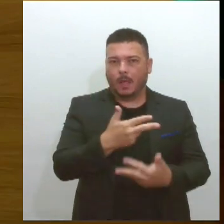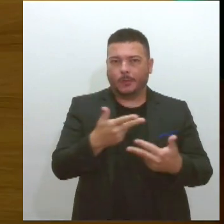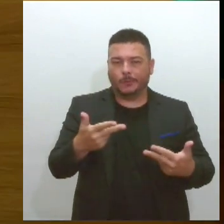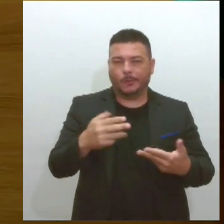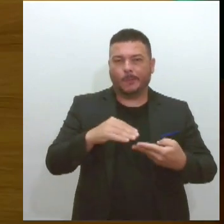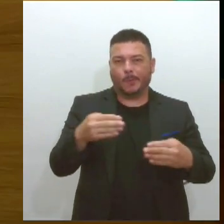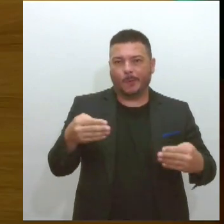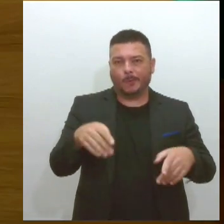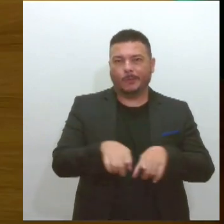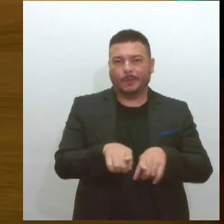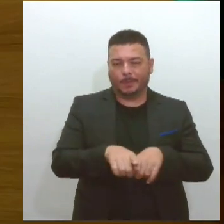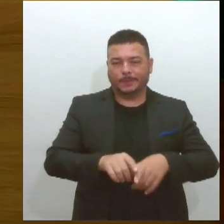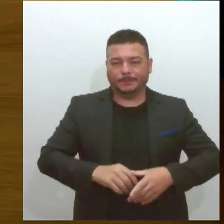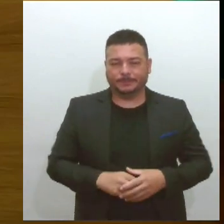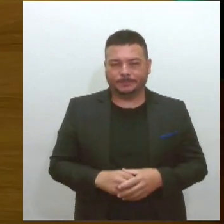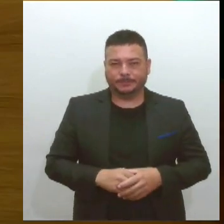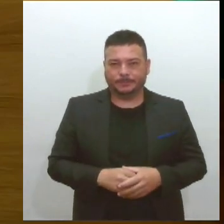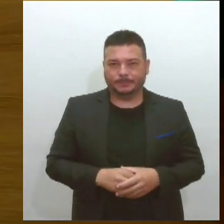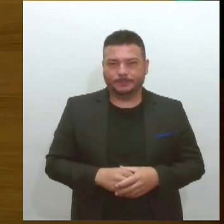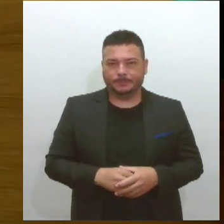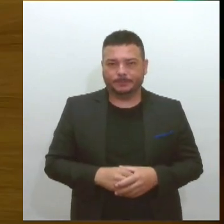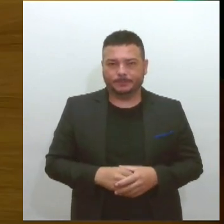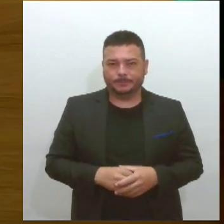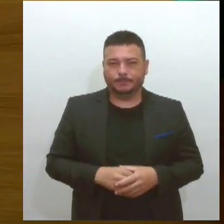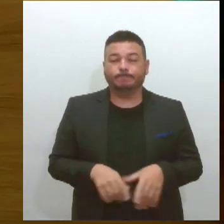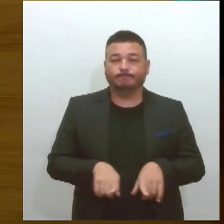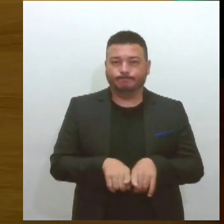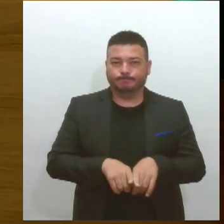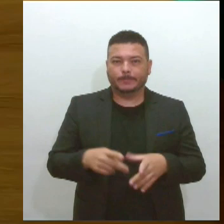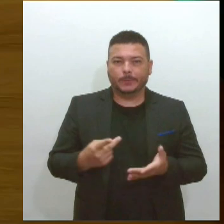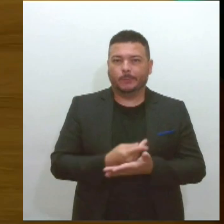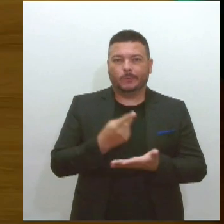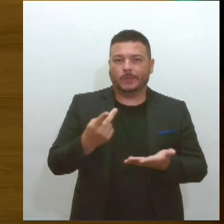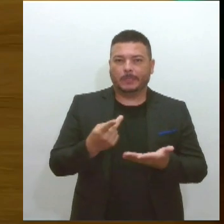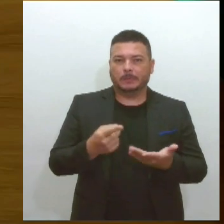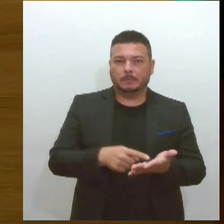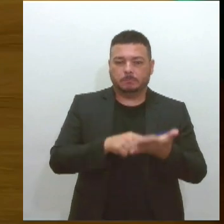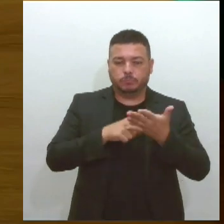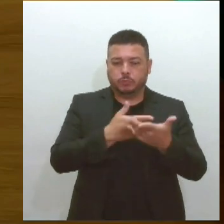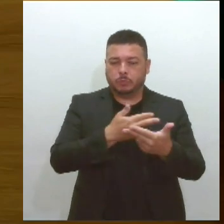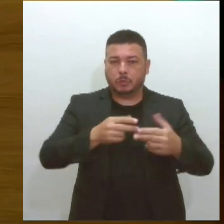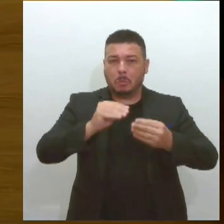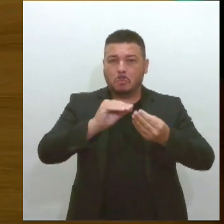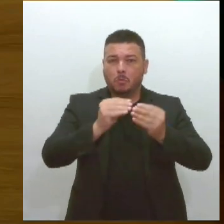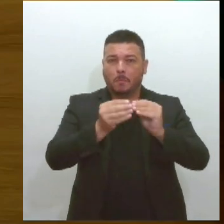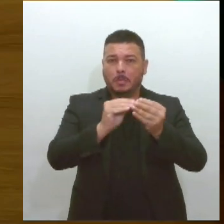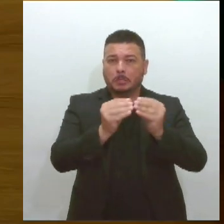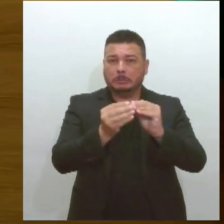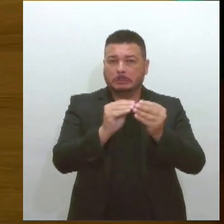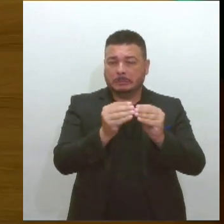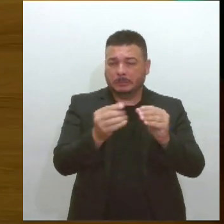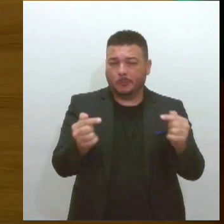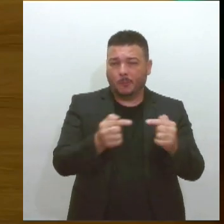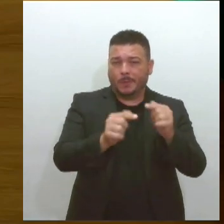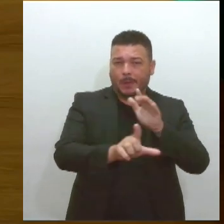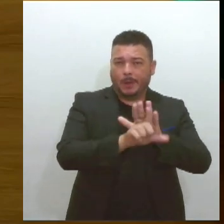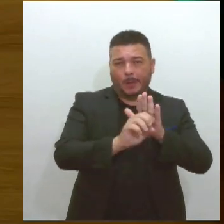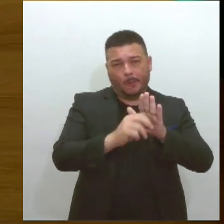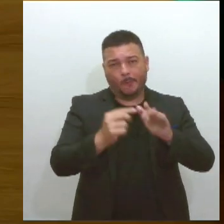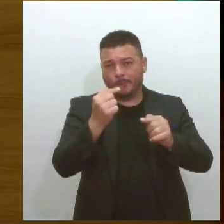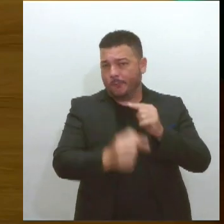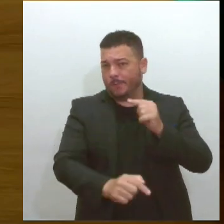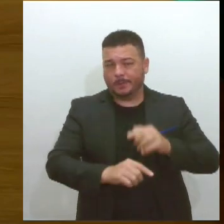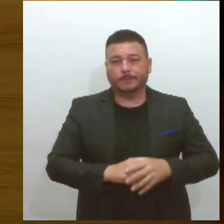impulsivo. Leva a um maior risco de exposição a quaisquer substâncias lícitas ou ilícitas. O grande primeiro passo é esse que você trouxe,